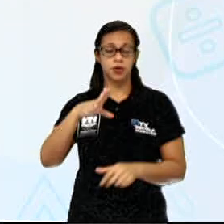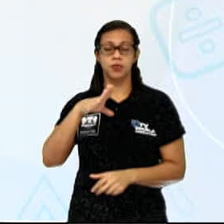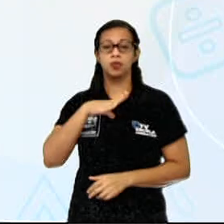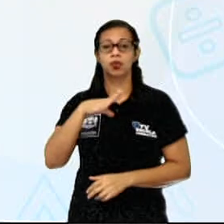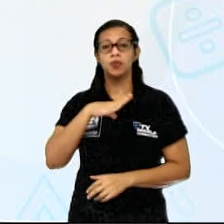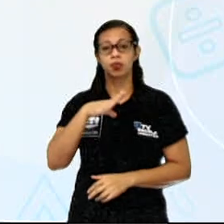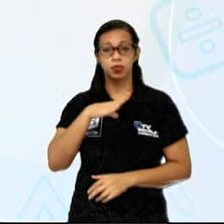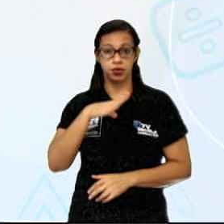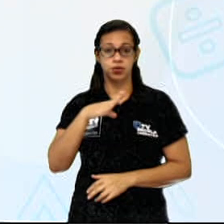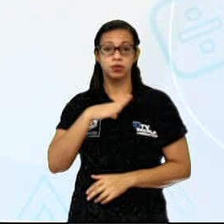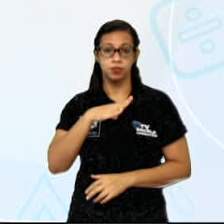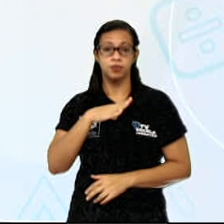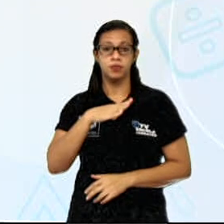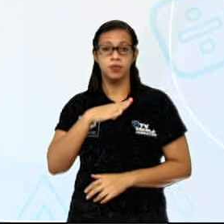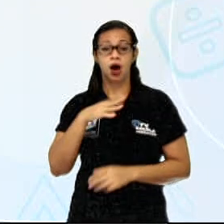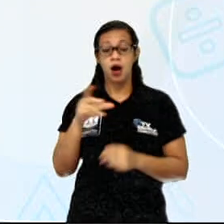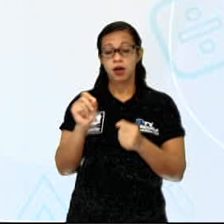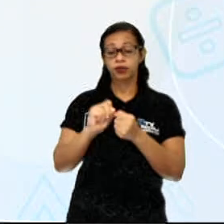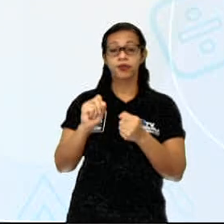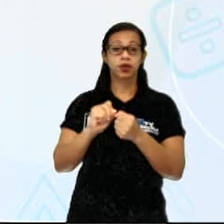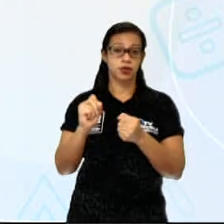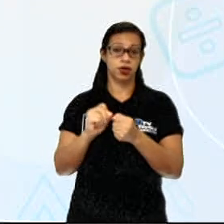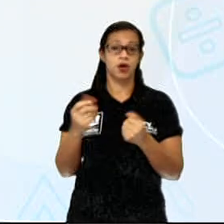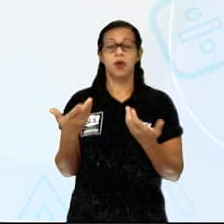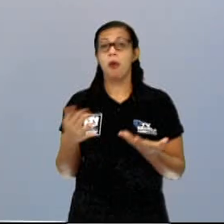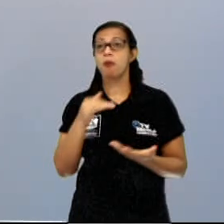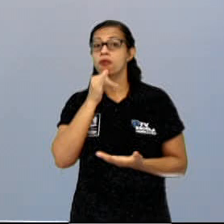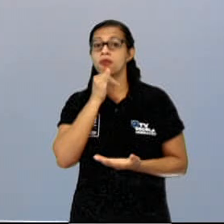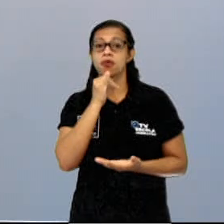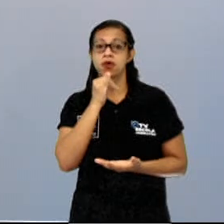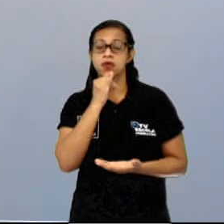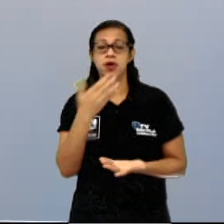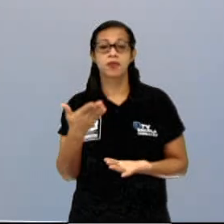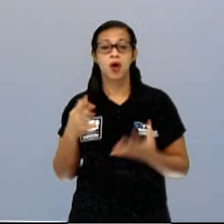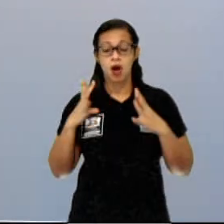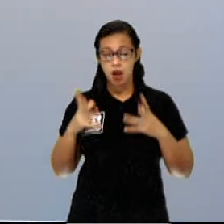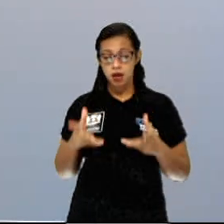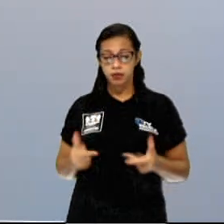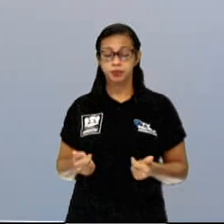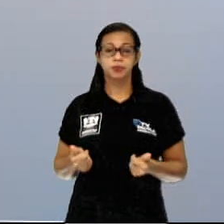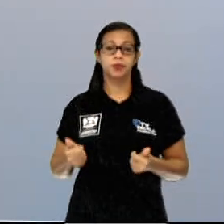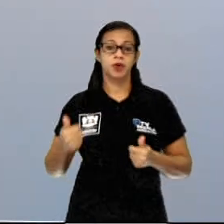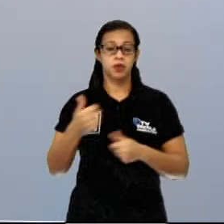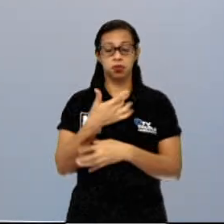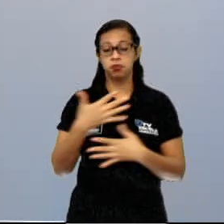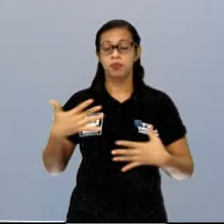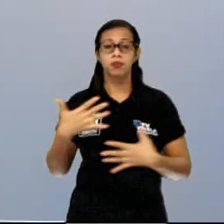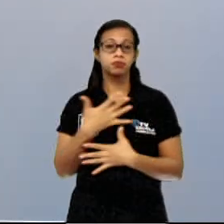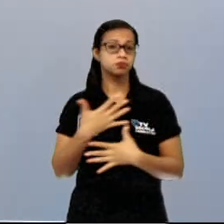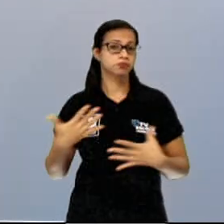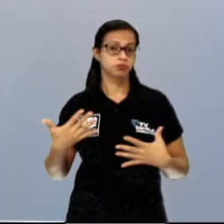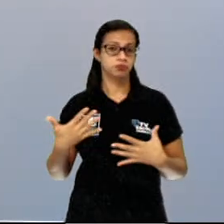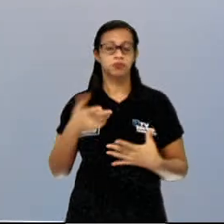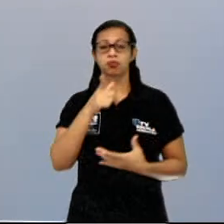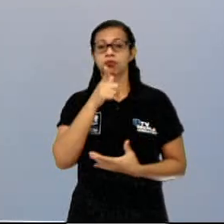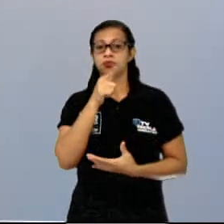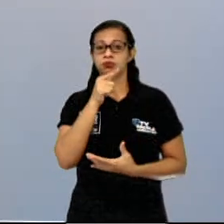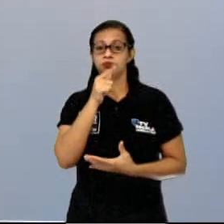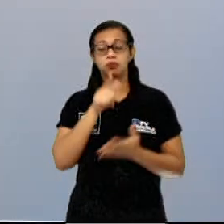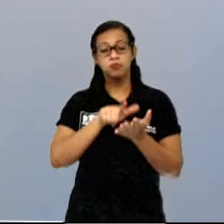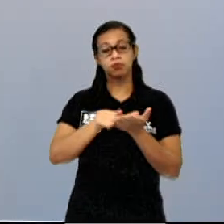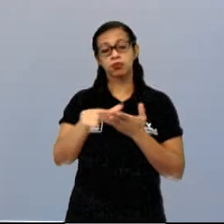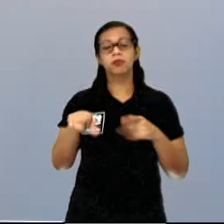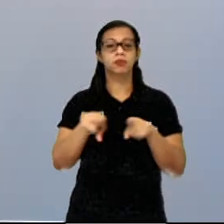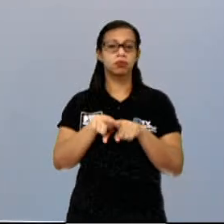sistemas de saneamento básico, alargando e calçando ruas, entre outras coisas. É importante que